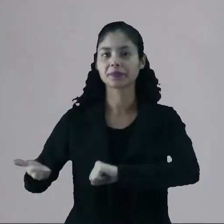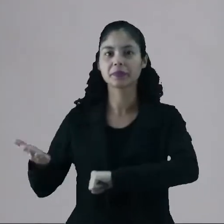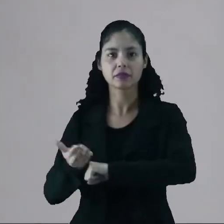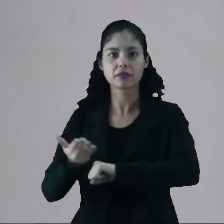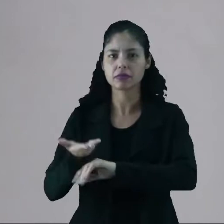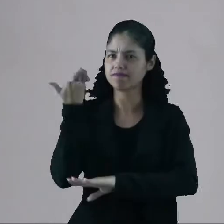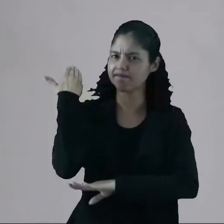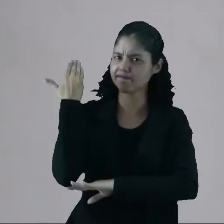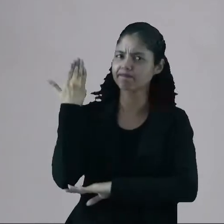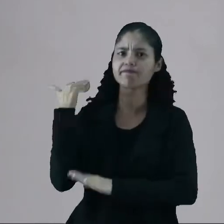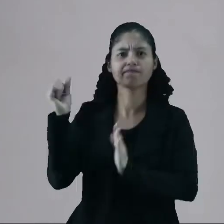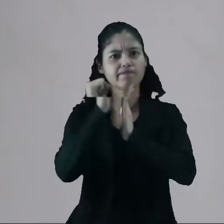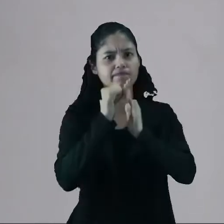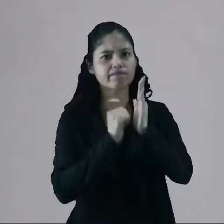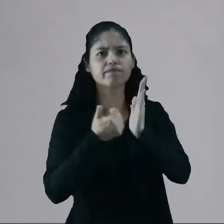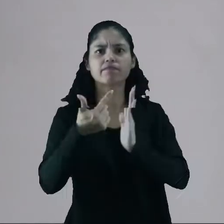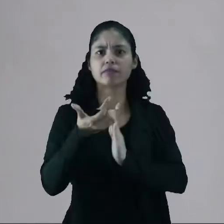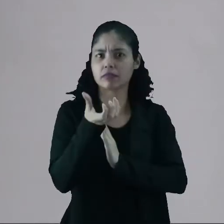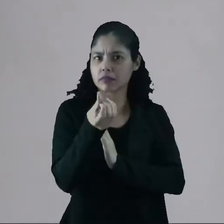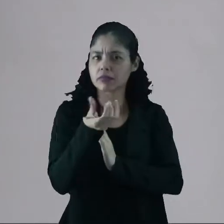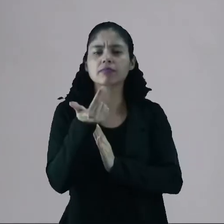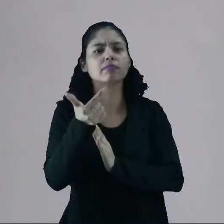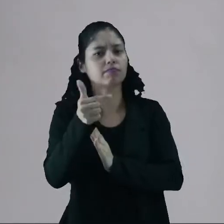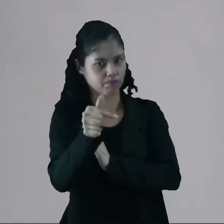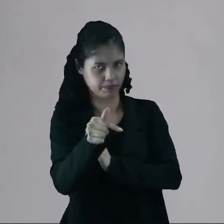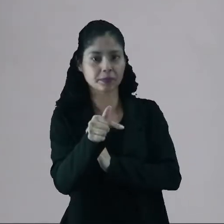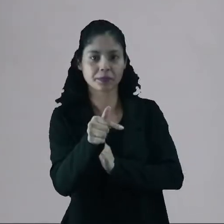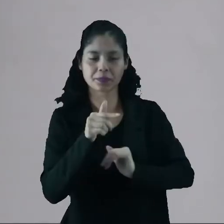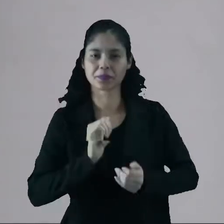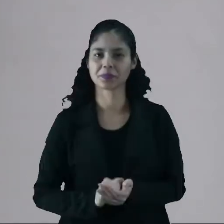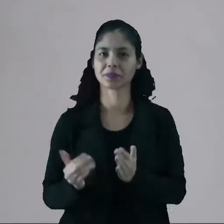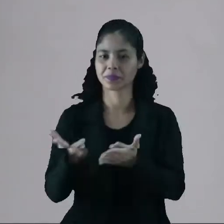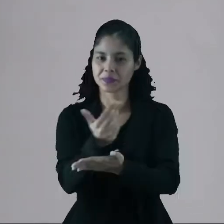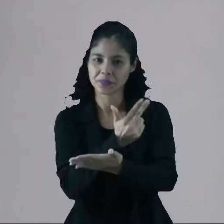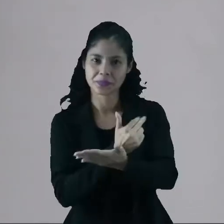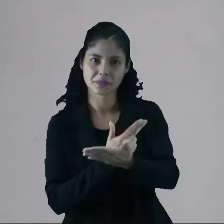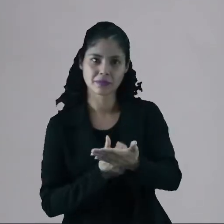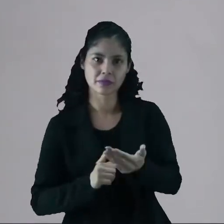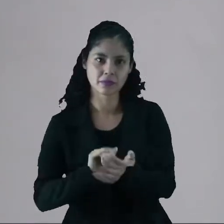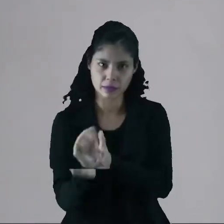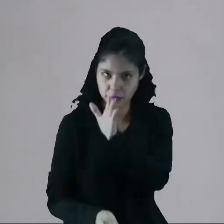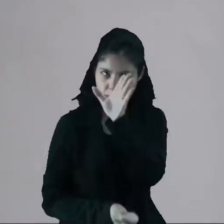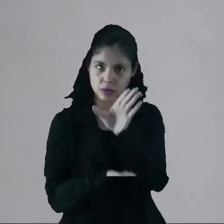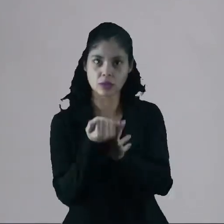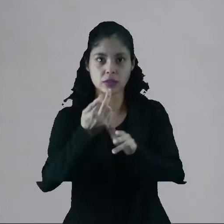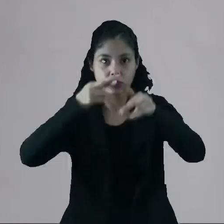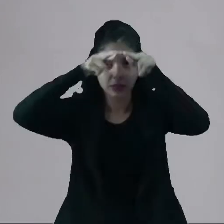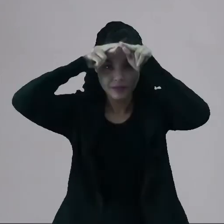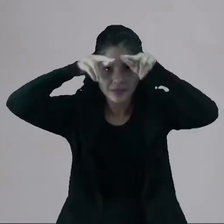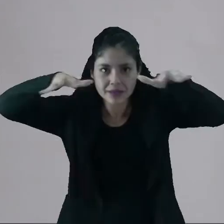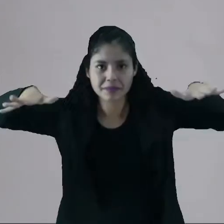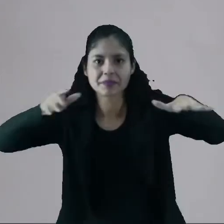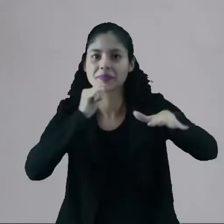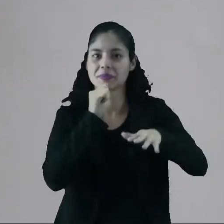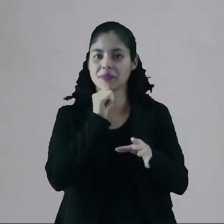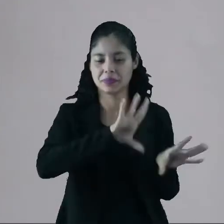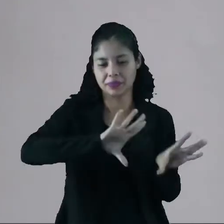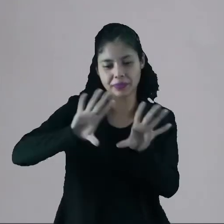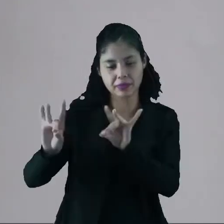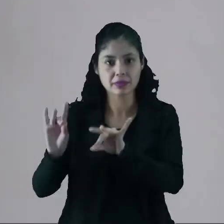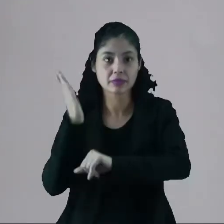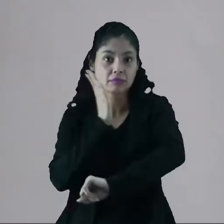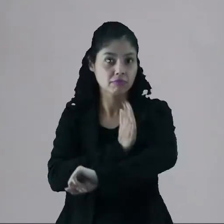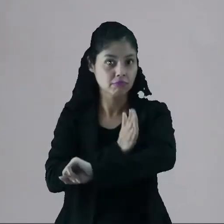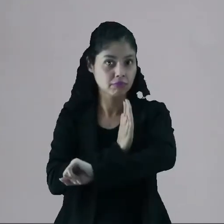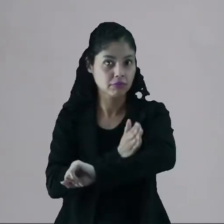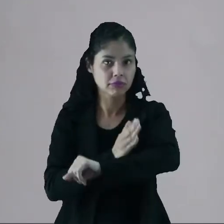de trás, do século XVI, XVII, é a arte do Renascimento. Tem uma transição ainda da Idade